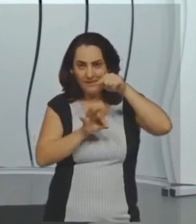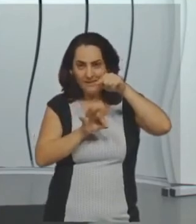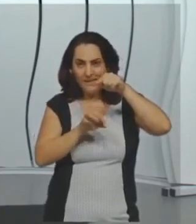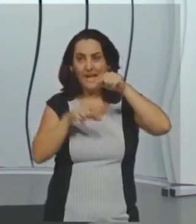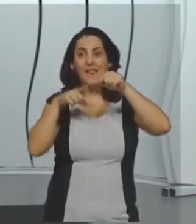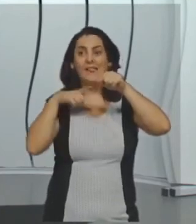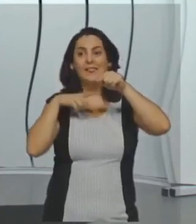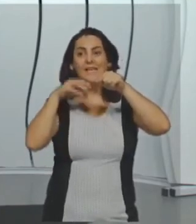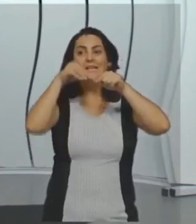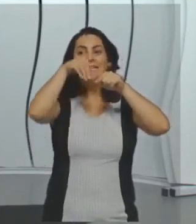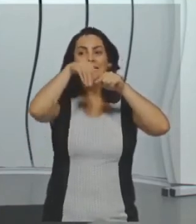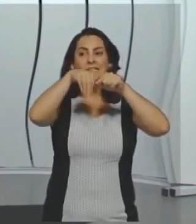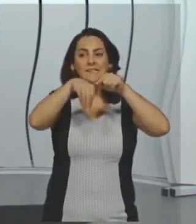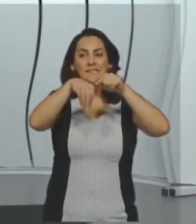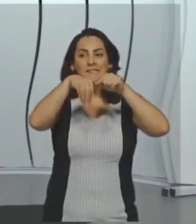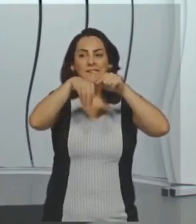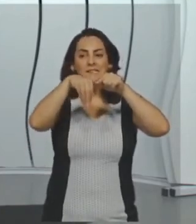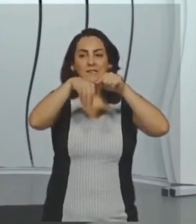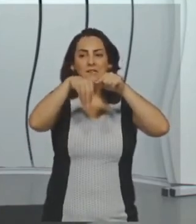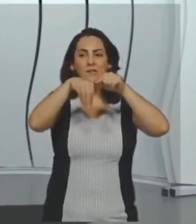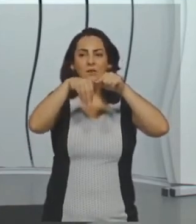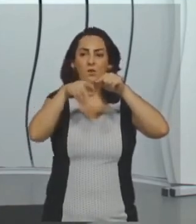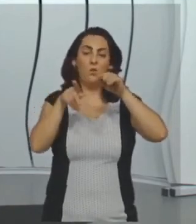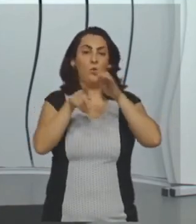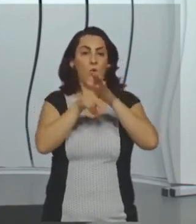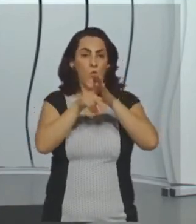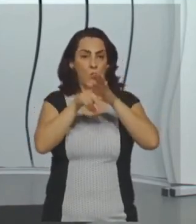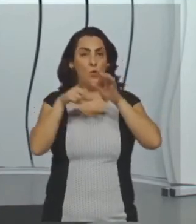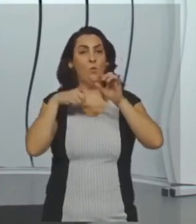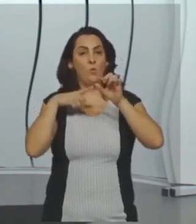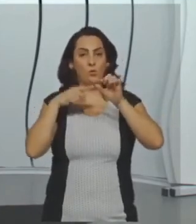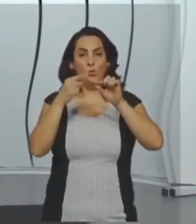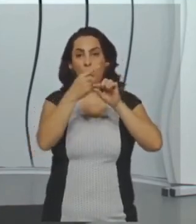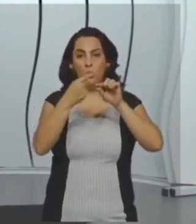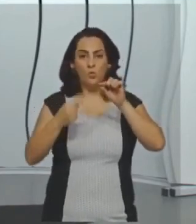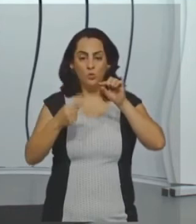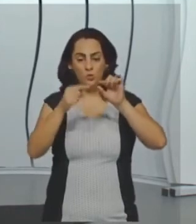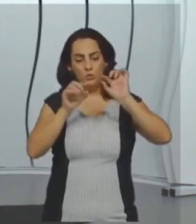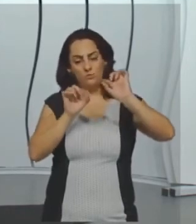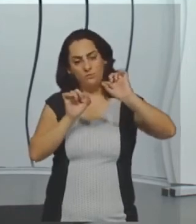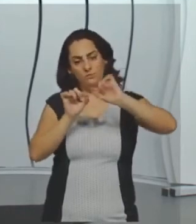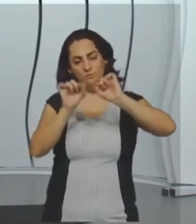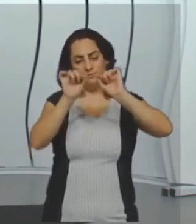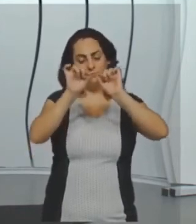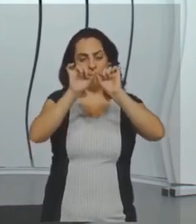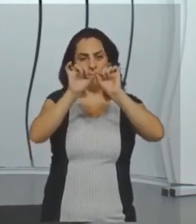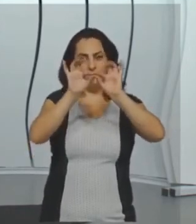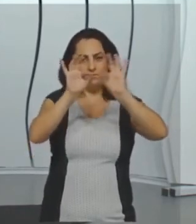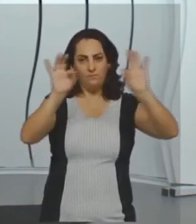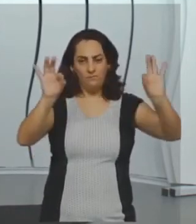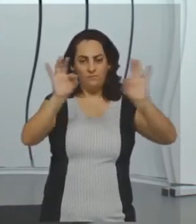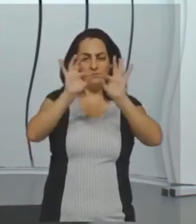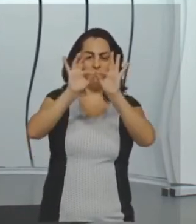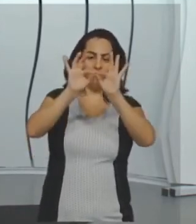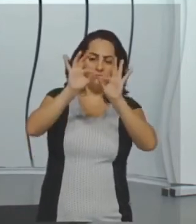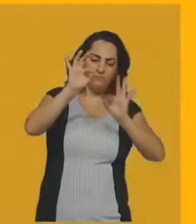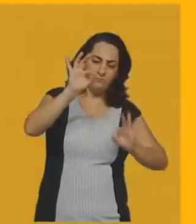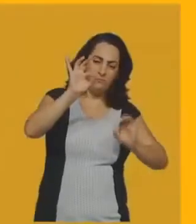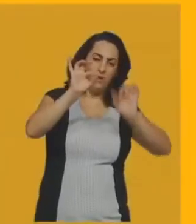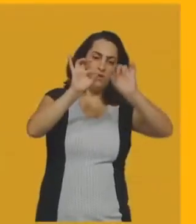passando por esta reta aqui, né, está na região internos e eles estão